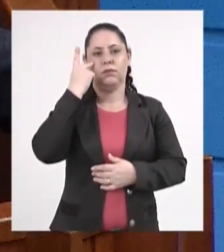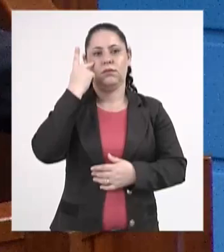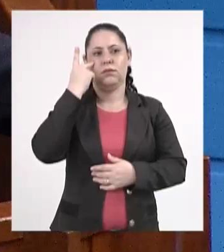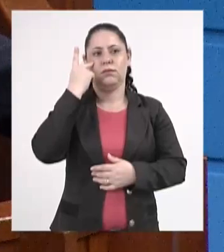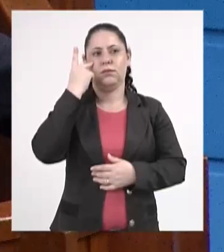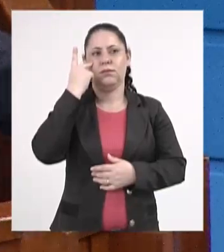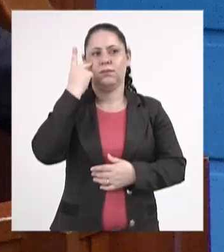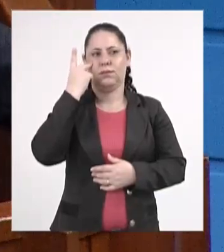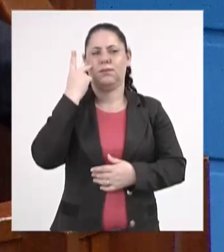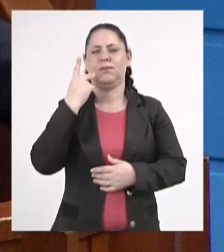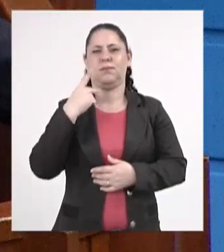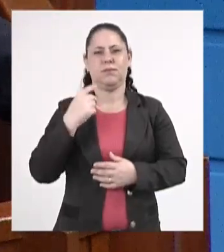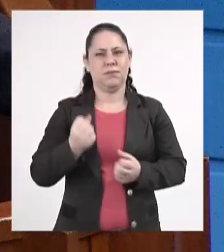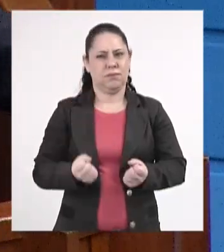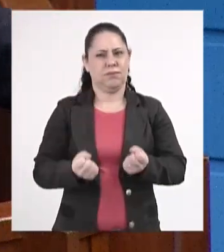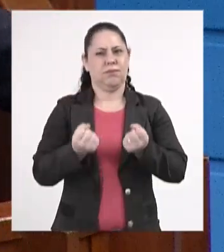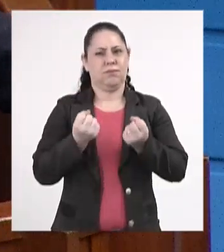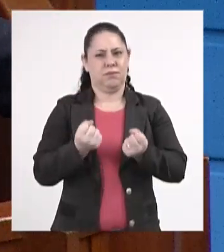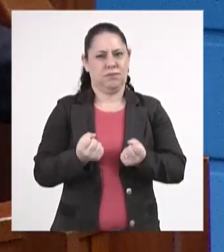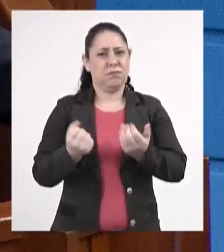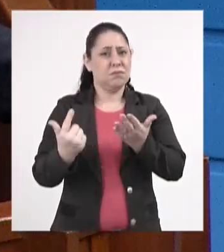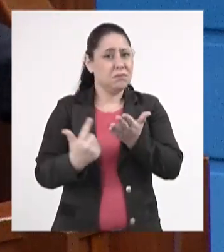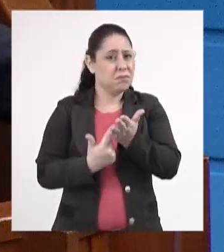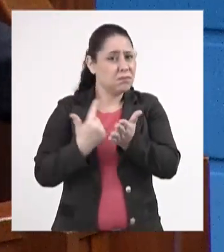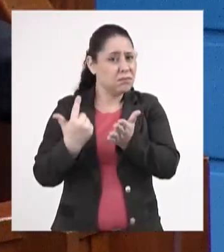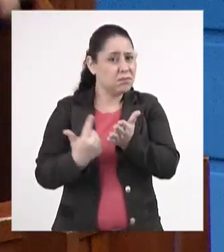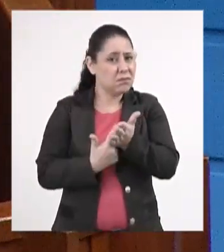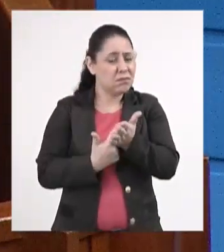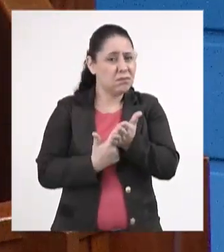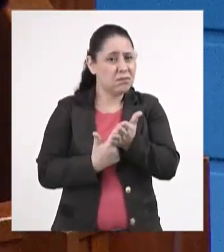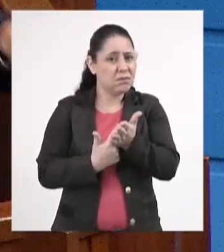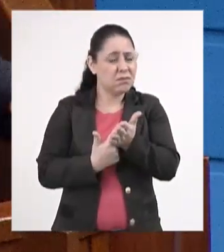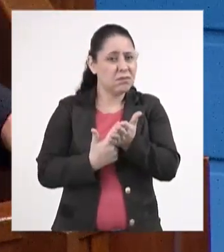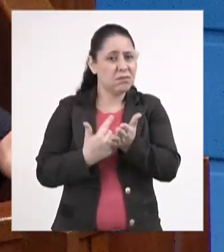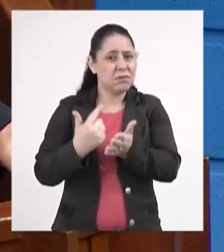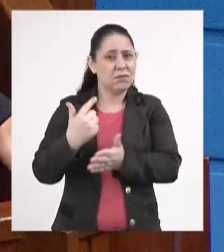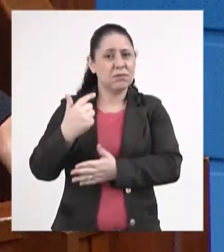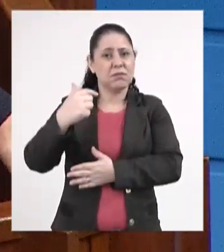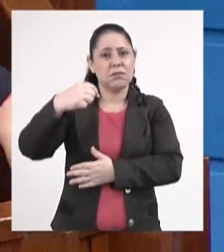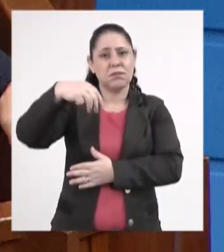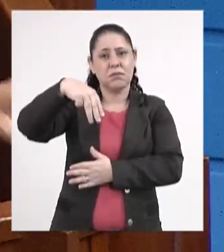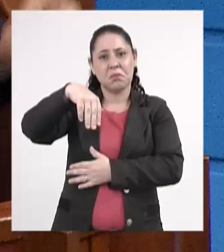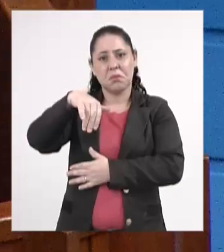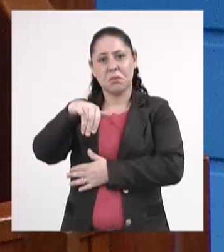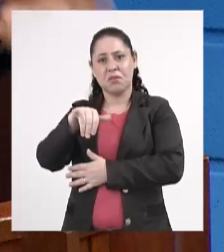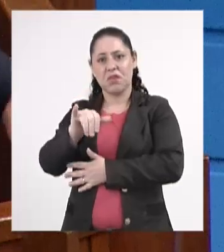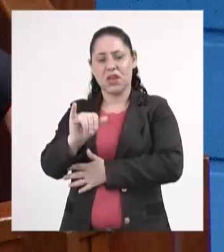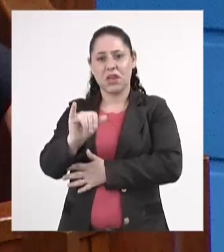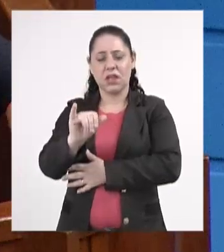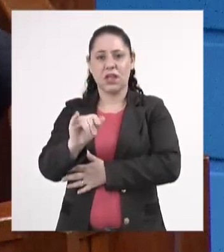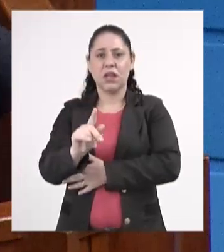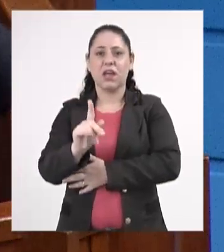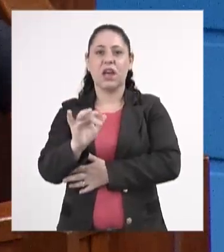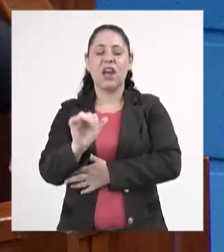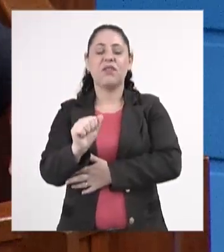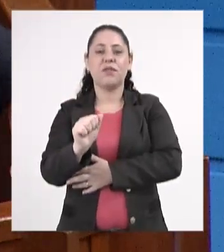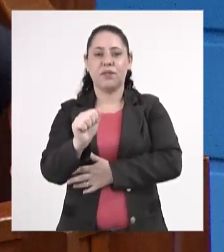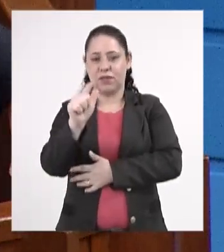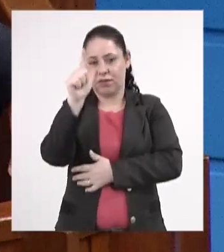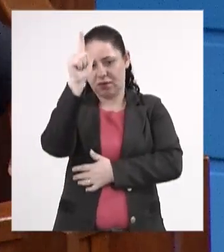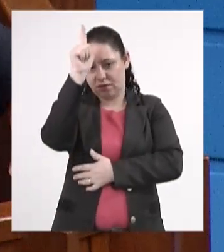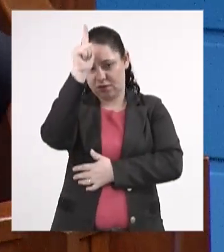pesado aqui quando trouxe o exemplar do my camp, não é camp não, camp em alemão,